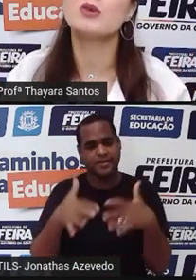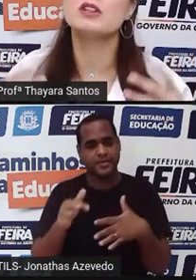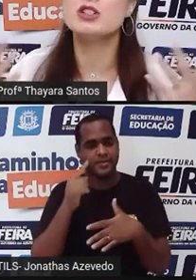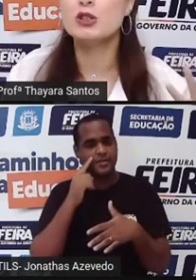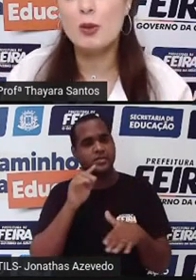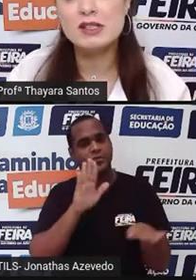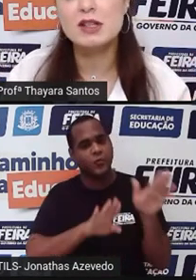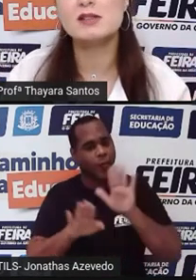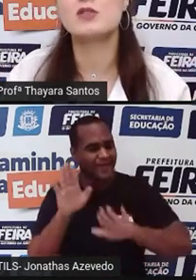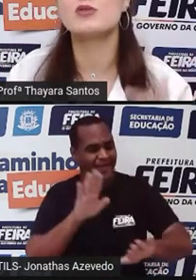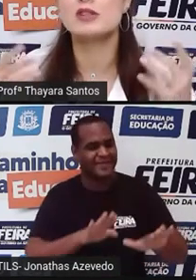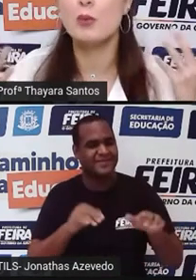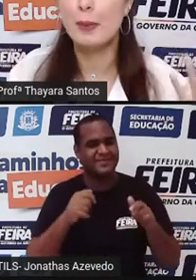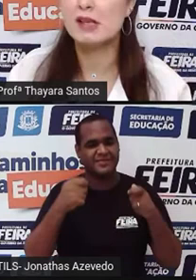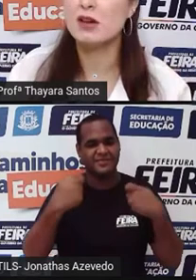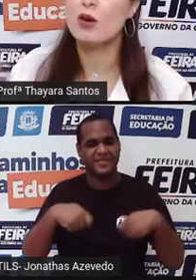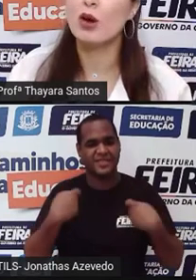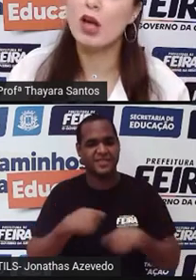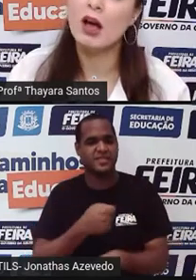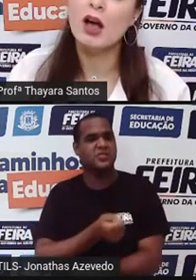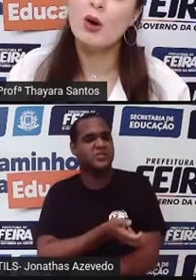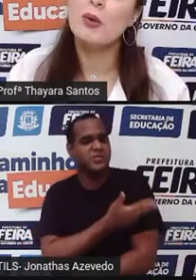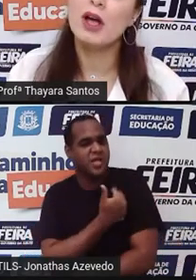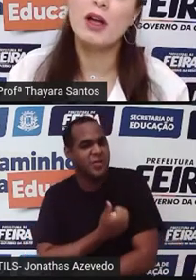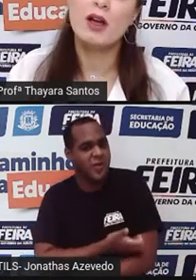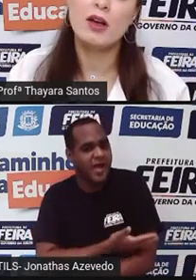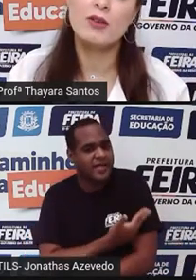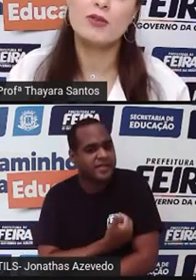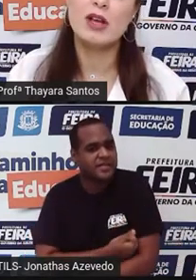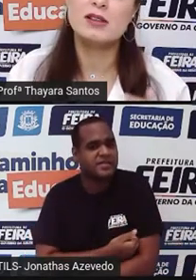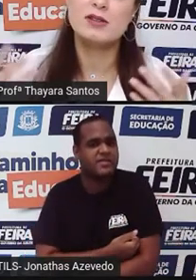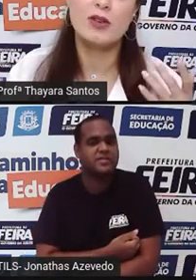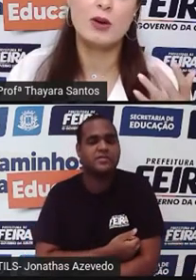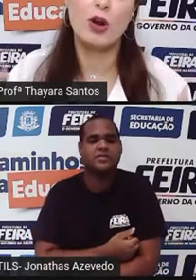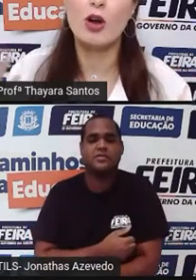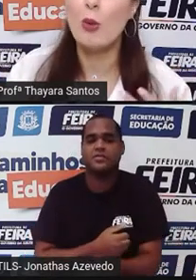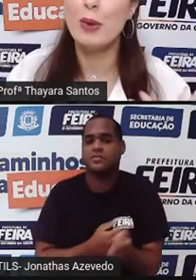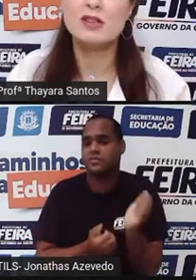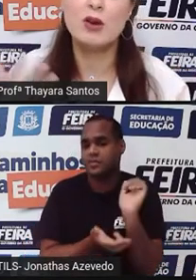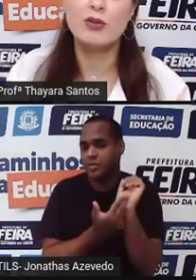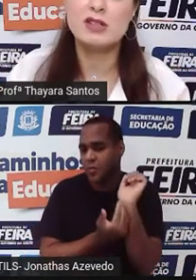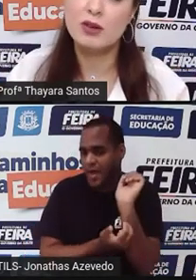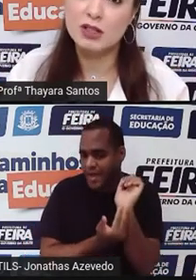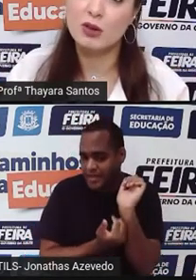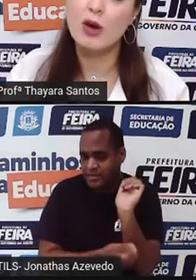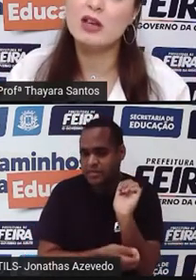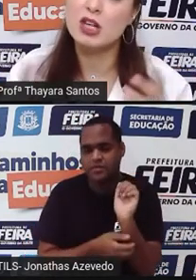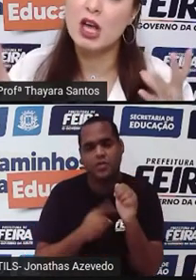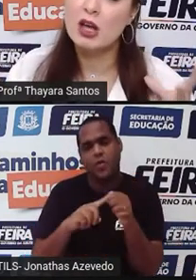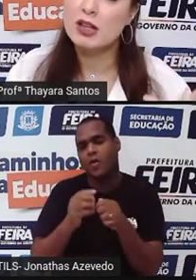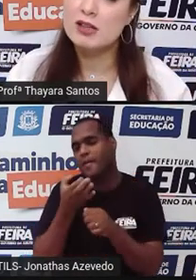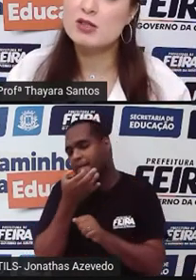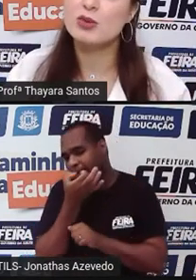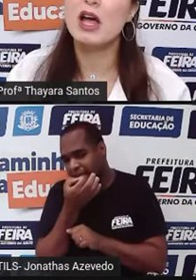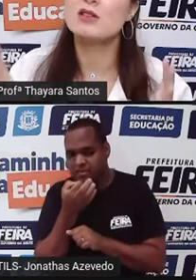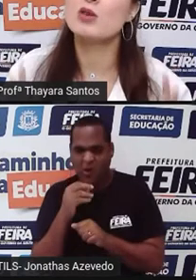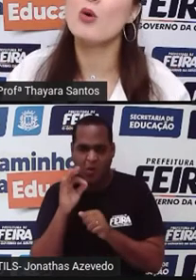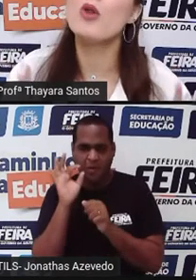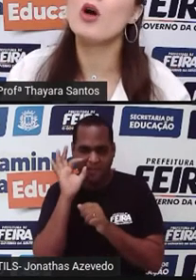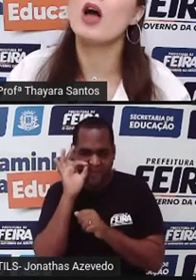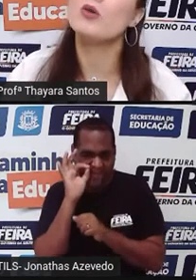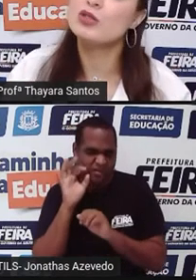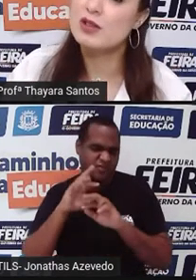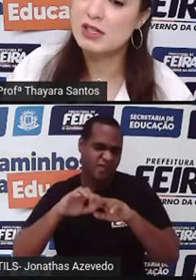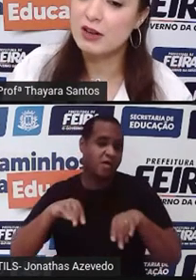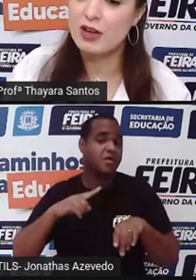cuidado quando a gente toma essa decisão de fazer um piercing, colocar um piercing ou fazer uma tatuagem. Ter esses cuidados